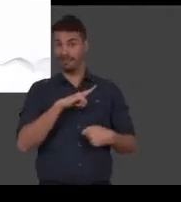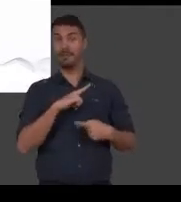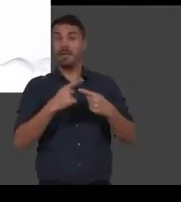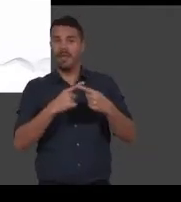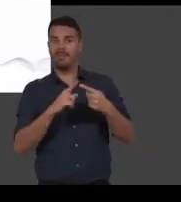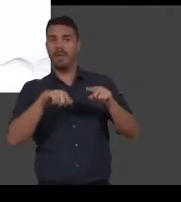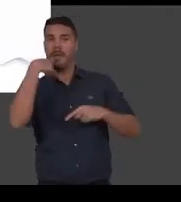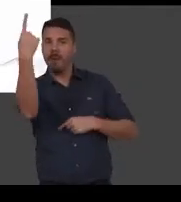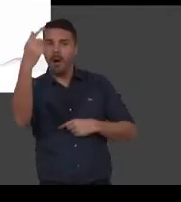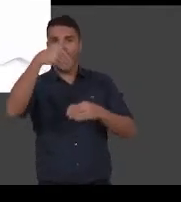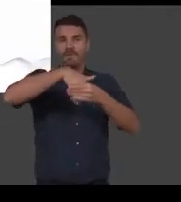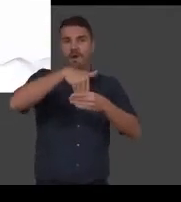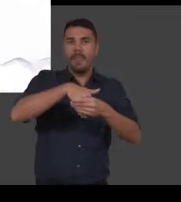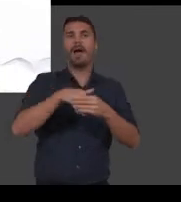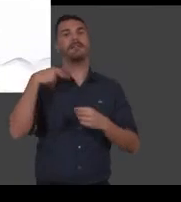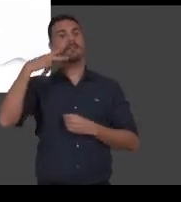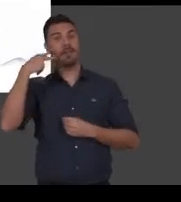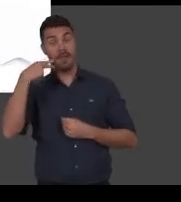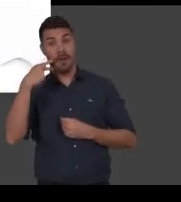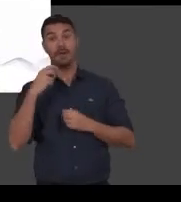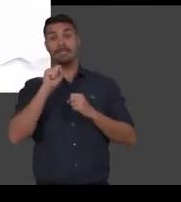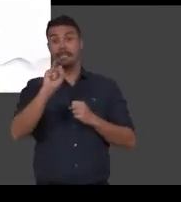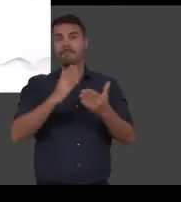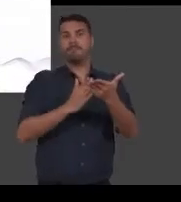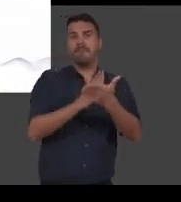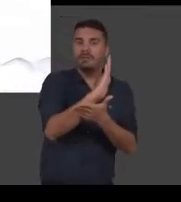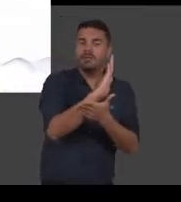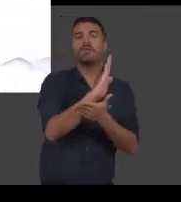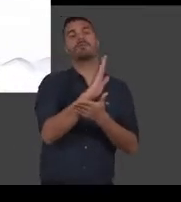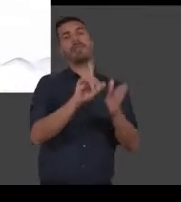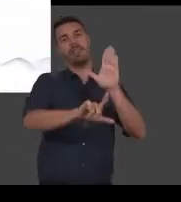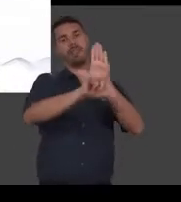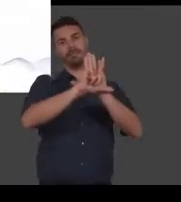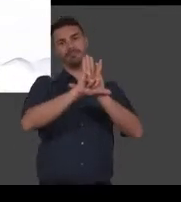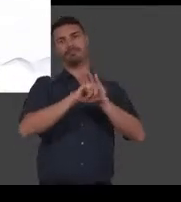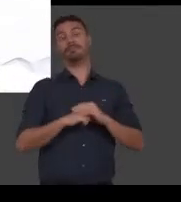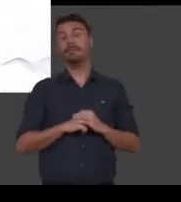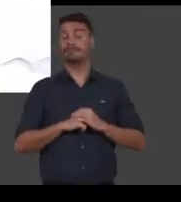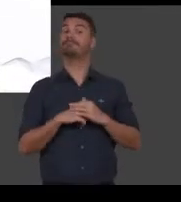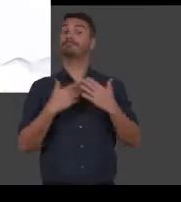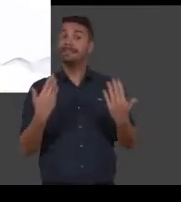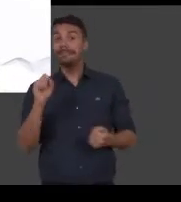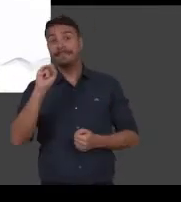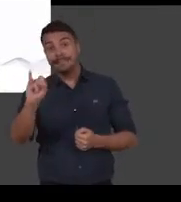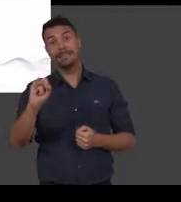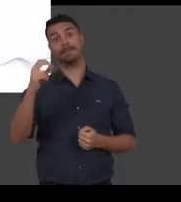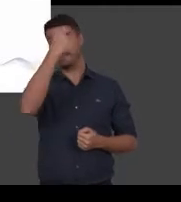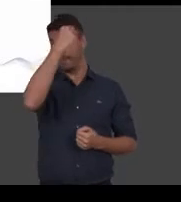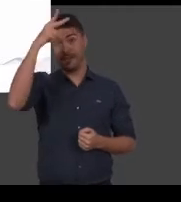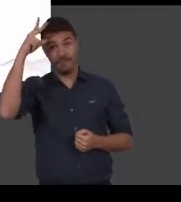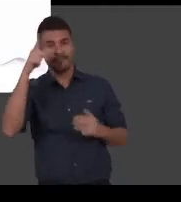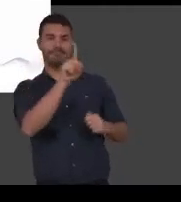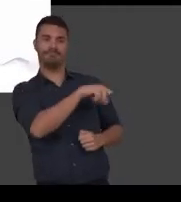final, a proposta é votada pelos vereadores e, caso seja aprovada, vai ser transformada em lei. Isso se o prefeito não